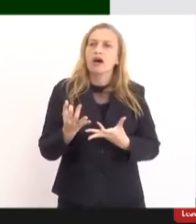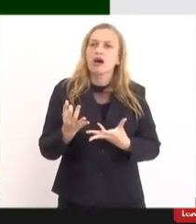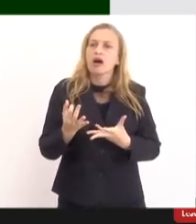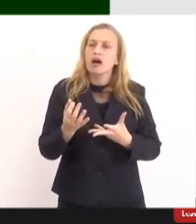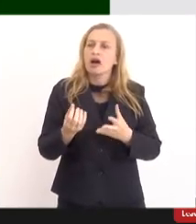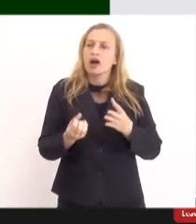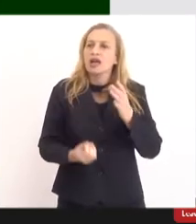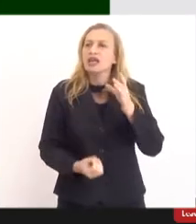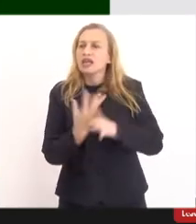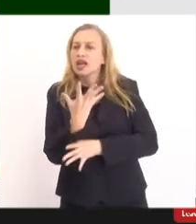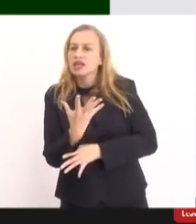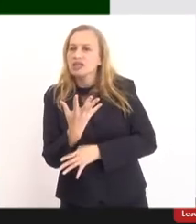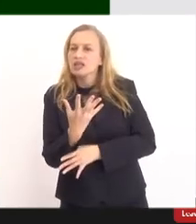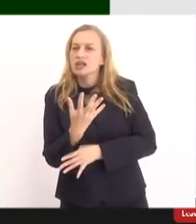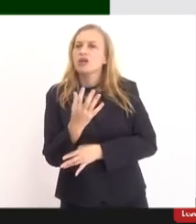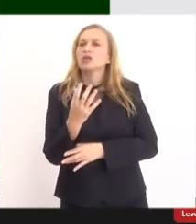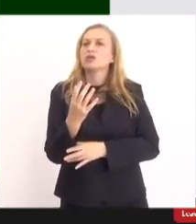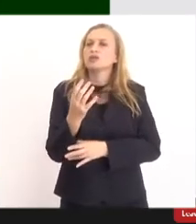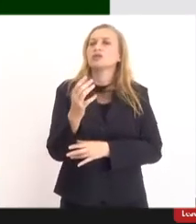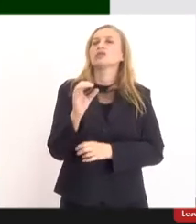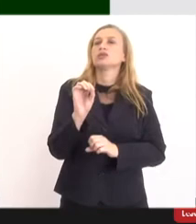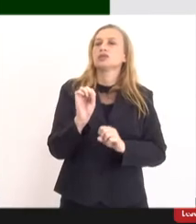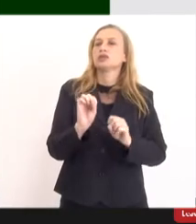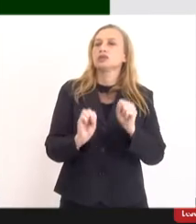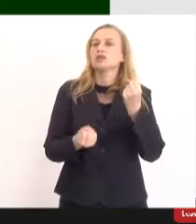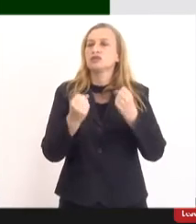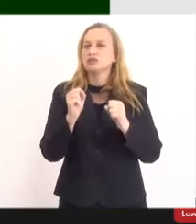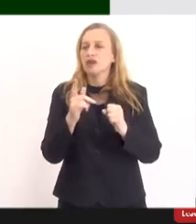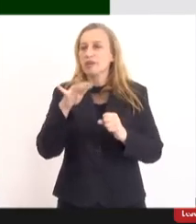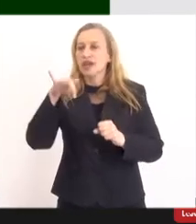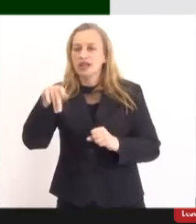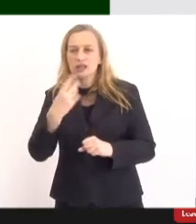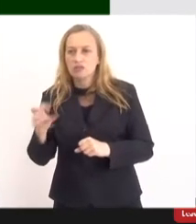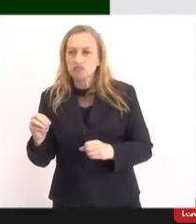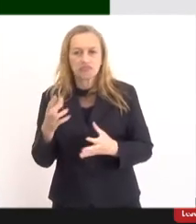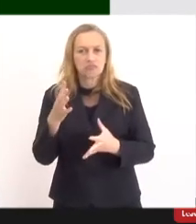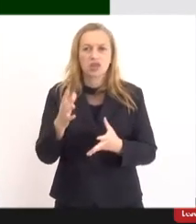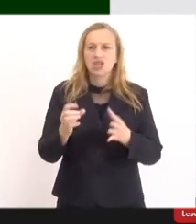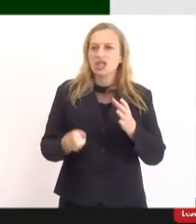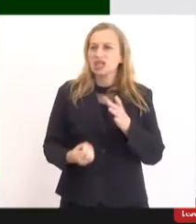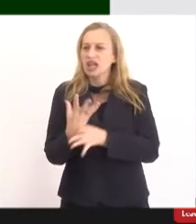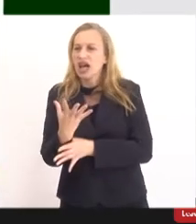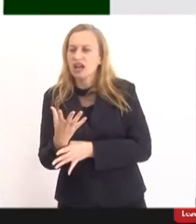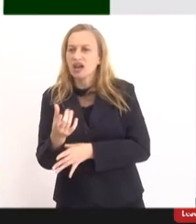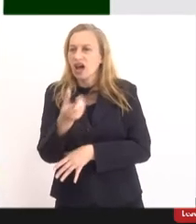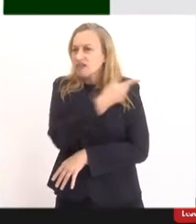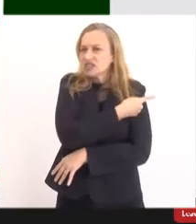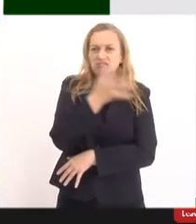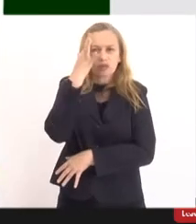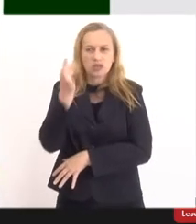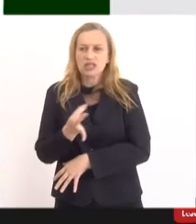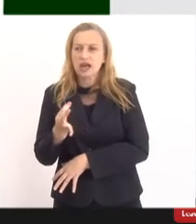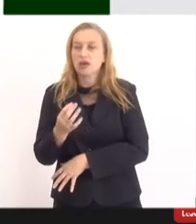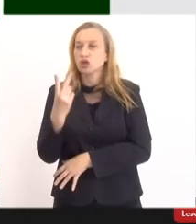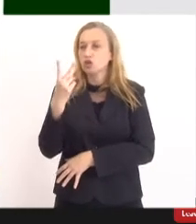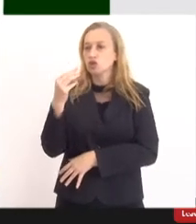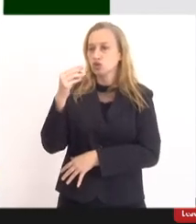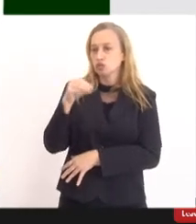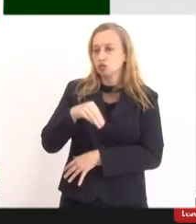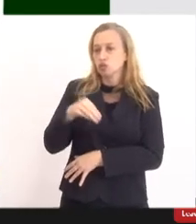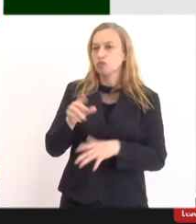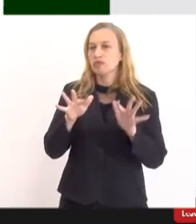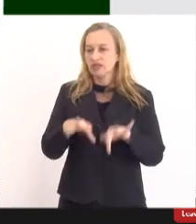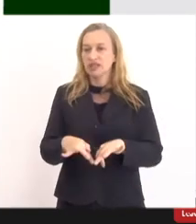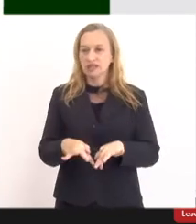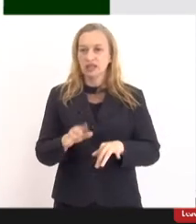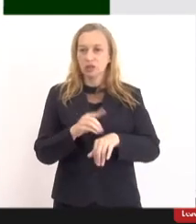fabricante ficou de trazer esses dados da imunidade celular. Então, eles lançaram a vacina e nem sabem. Dois minutos para concluir, por favor,